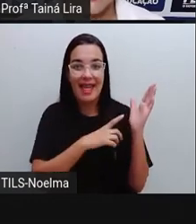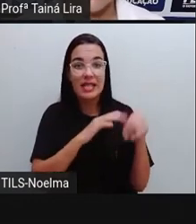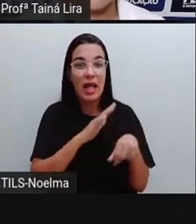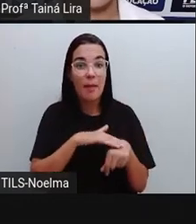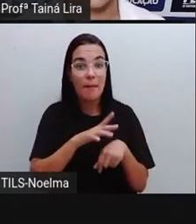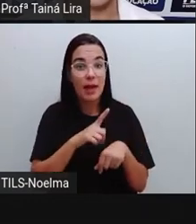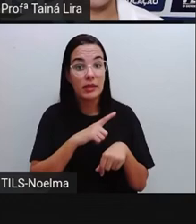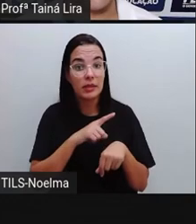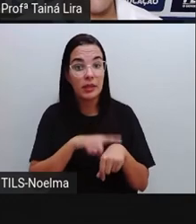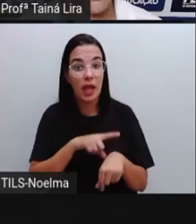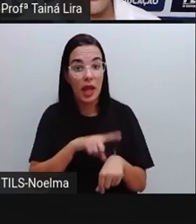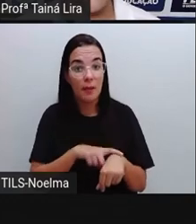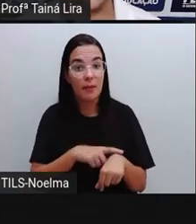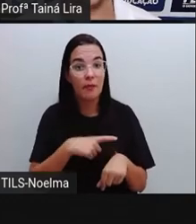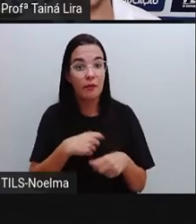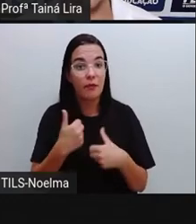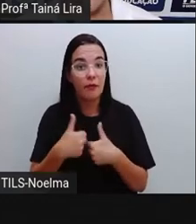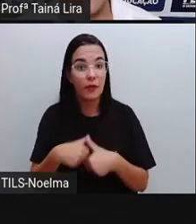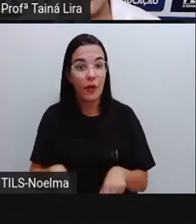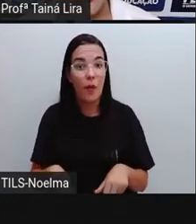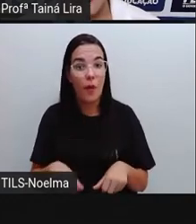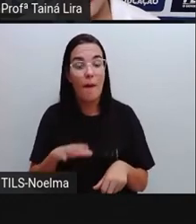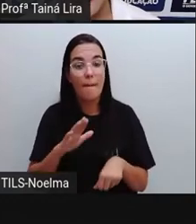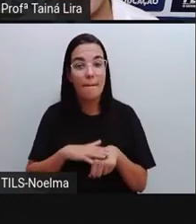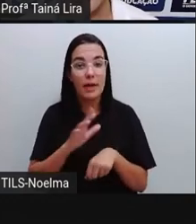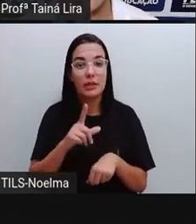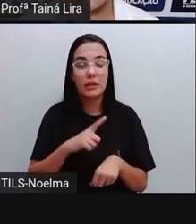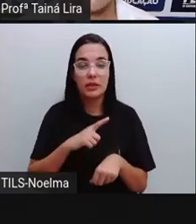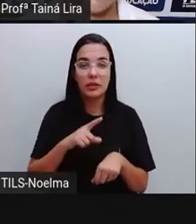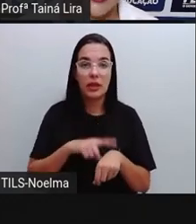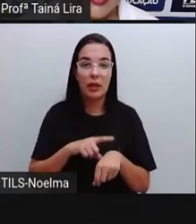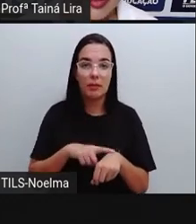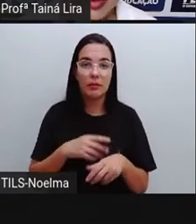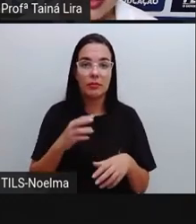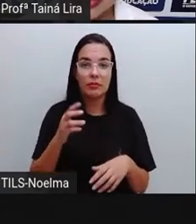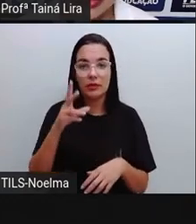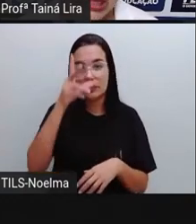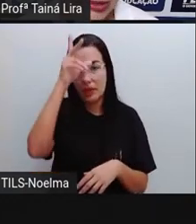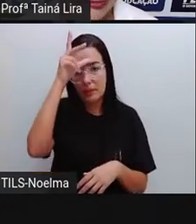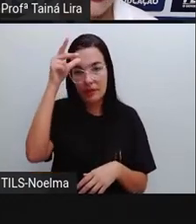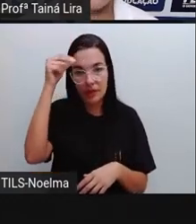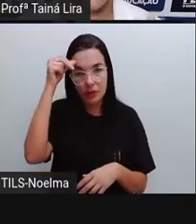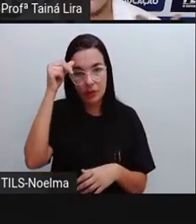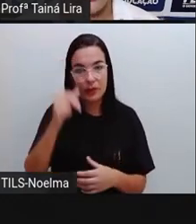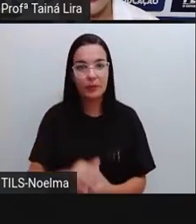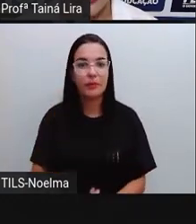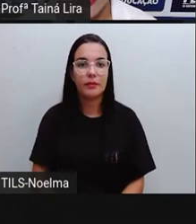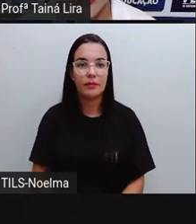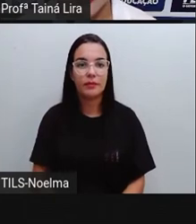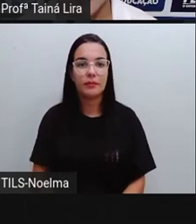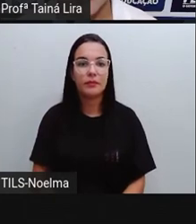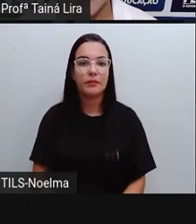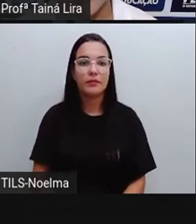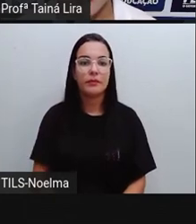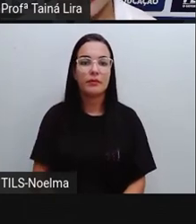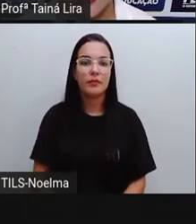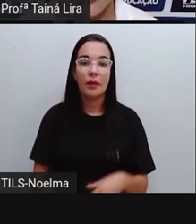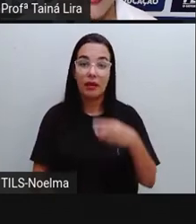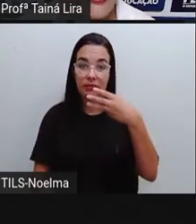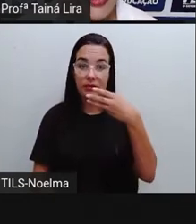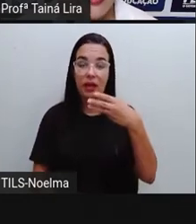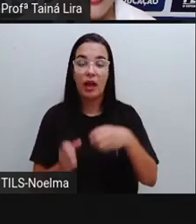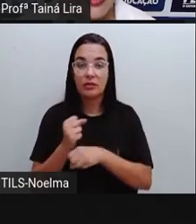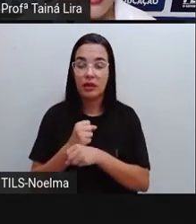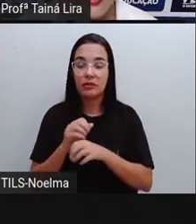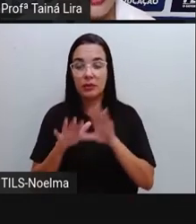Agnaldo Soares Boaventura, de 1948 a 1951. Ele já ficou aí, três anos, né?